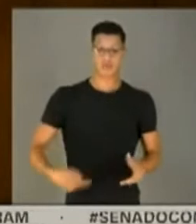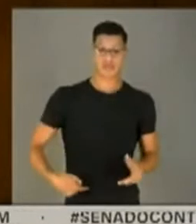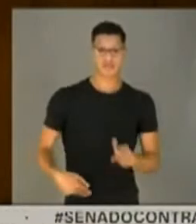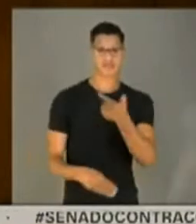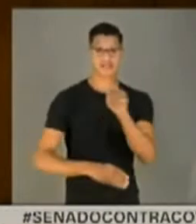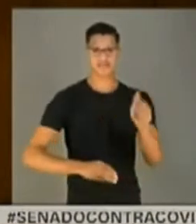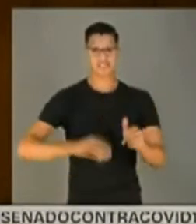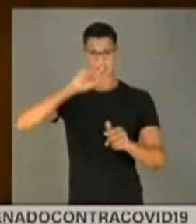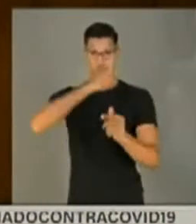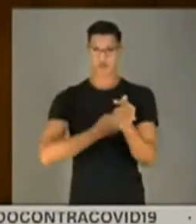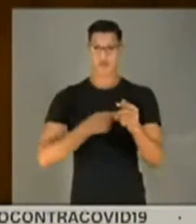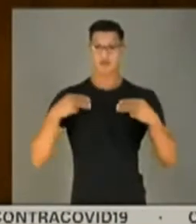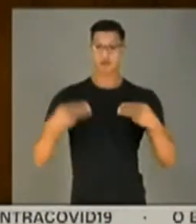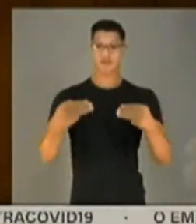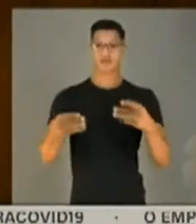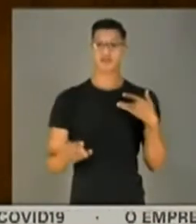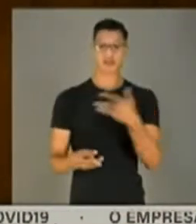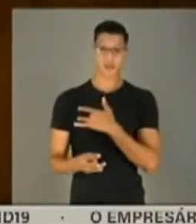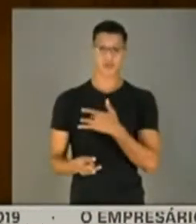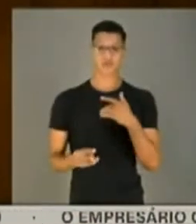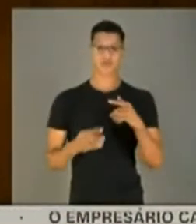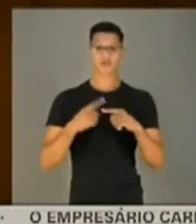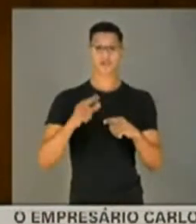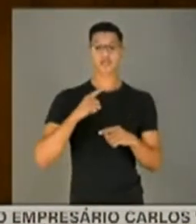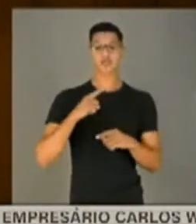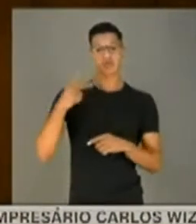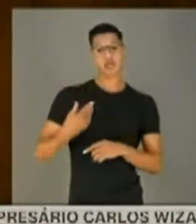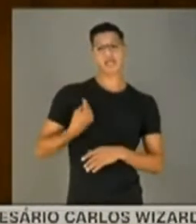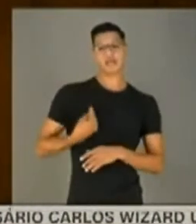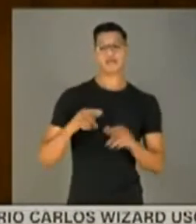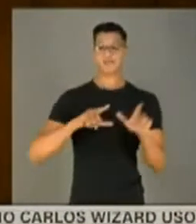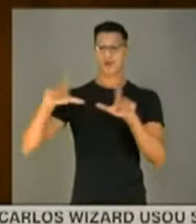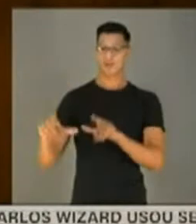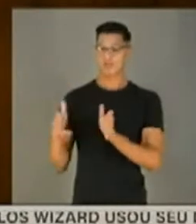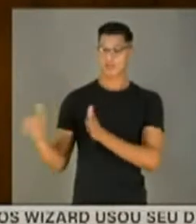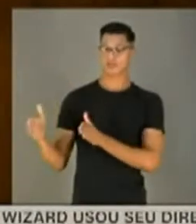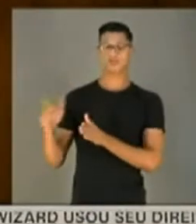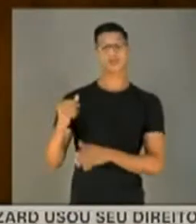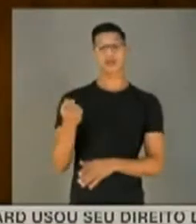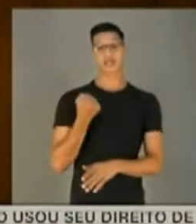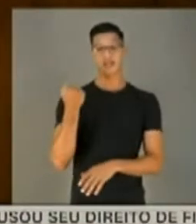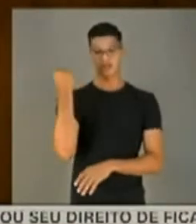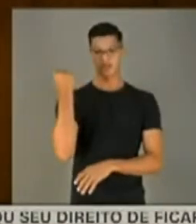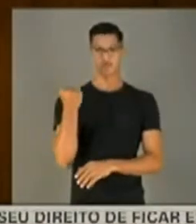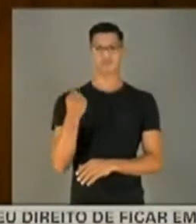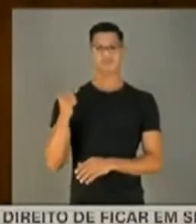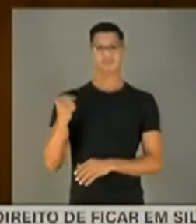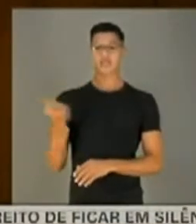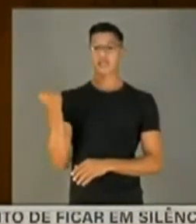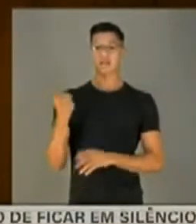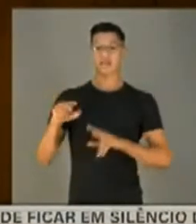não tinham autonomia no Ministério da Saúde, porque existia ali a existência do gabinete paralelo. Isso é grave, isso é